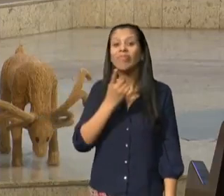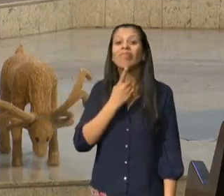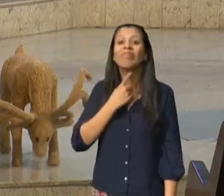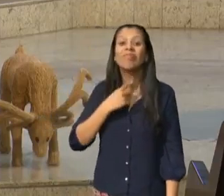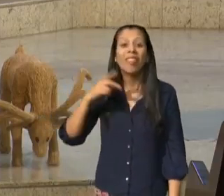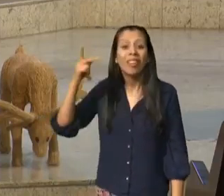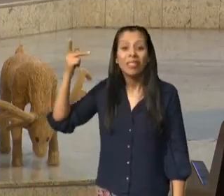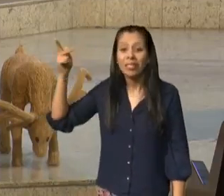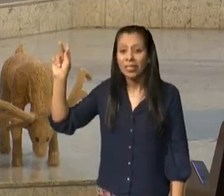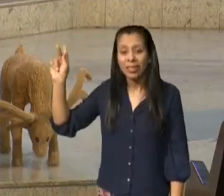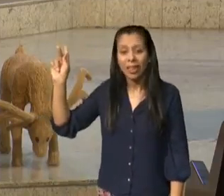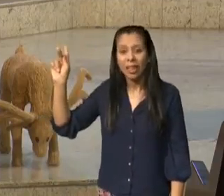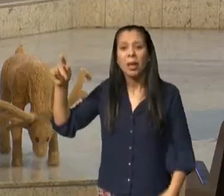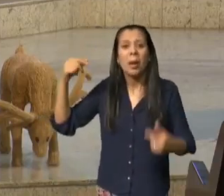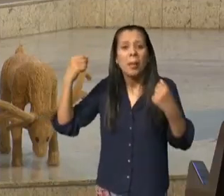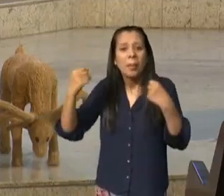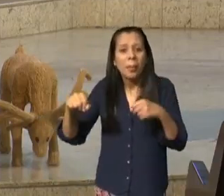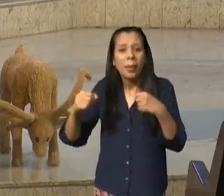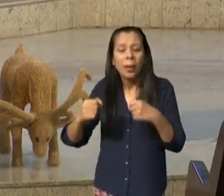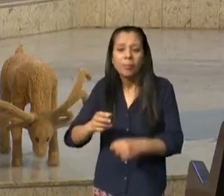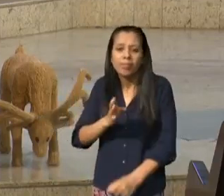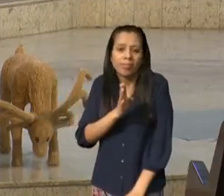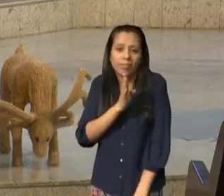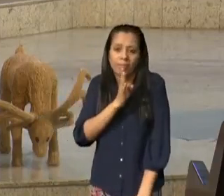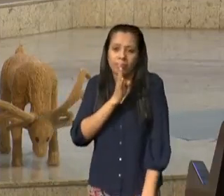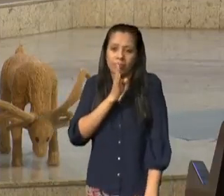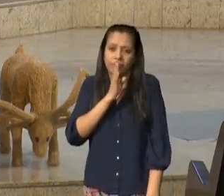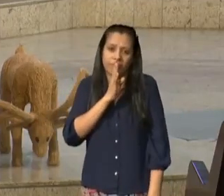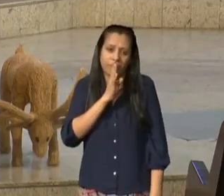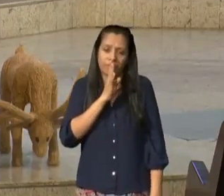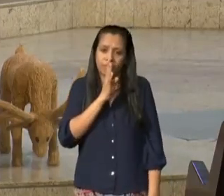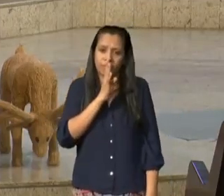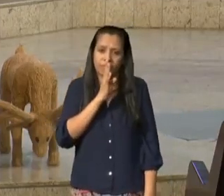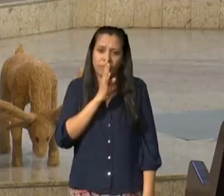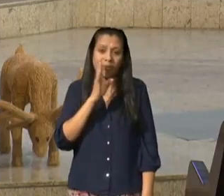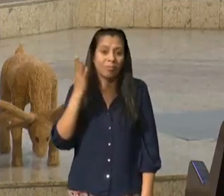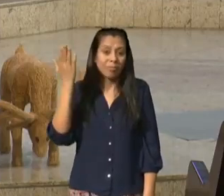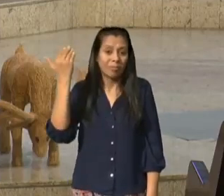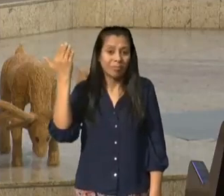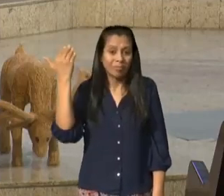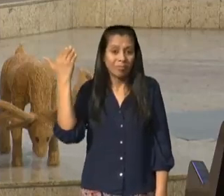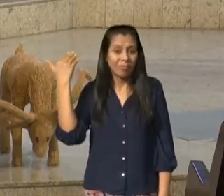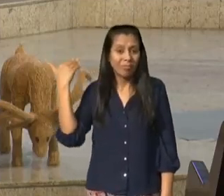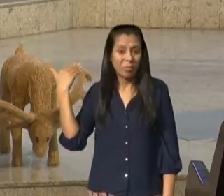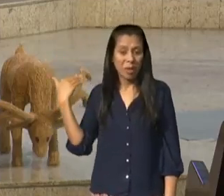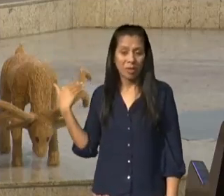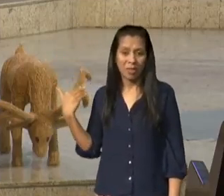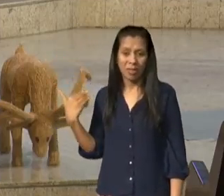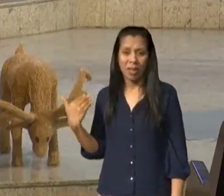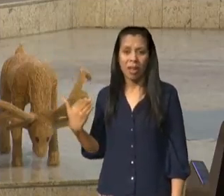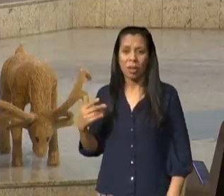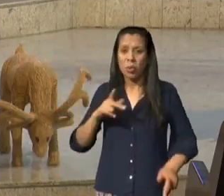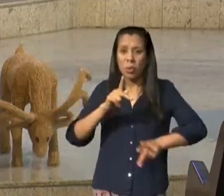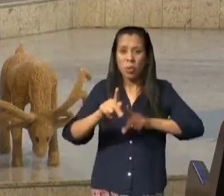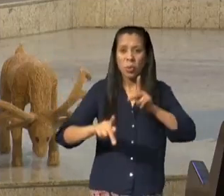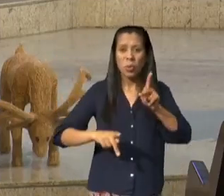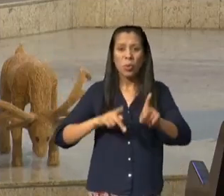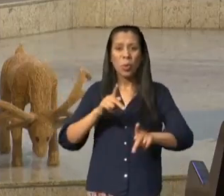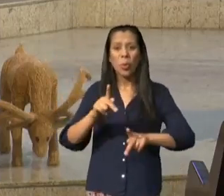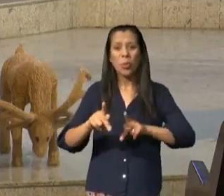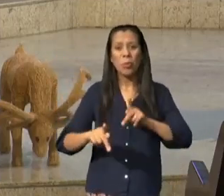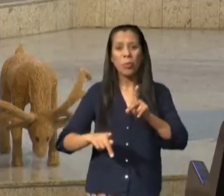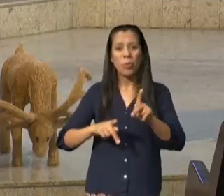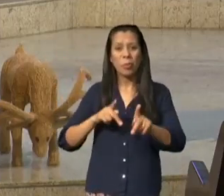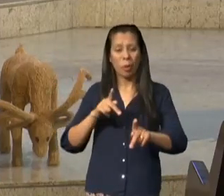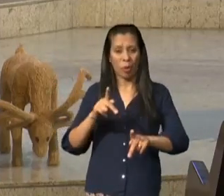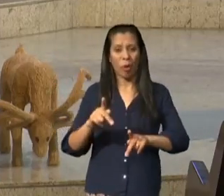no tempo de Moisés nem sempre murmuravam de Deus mas na